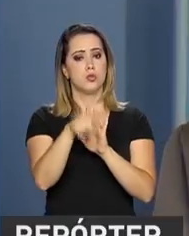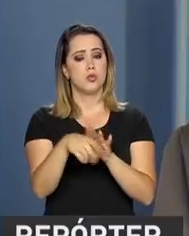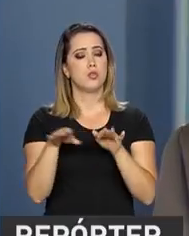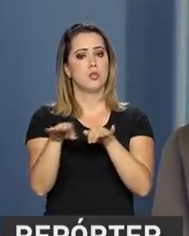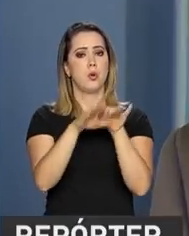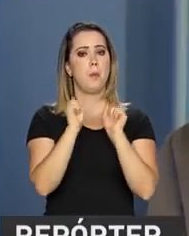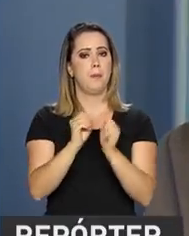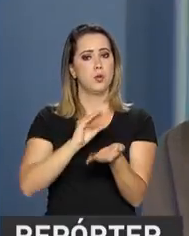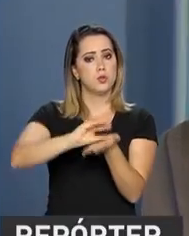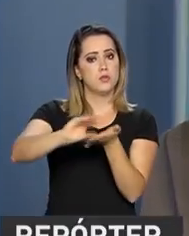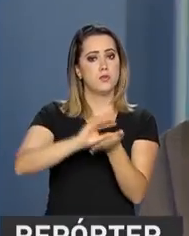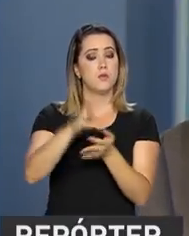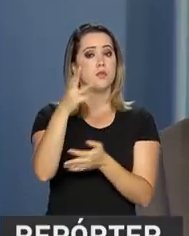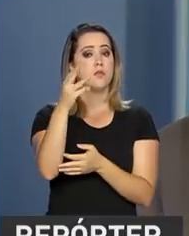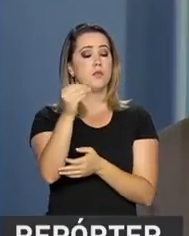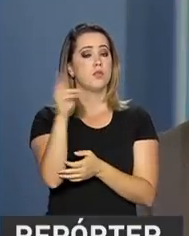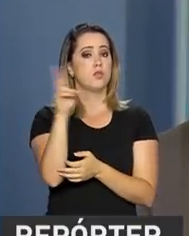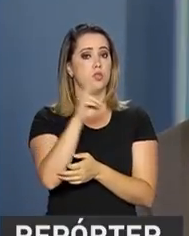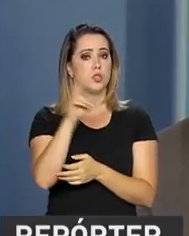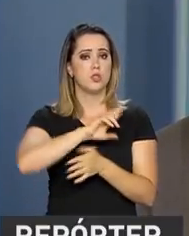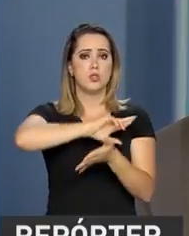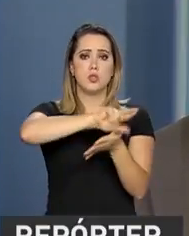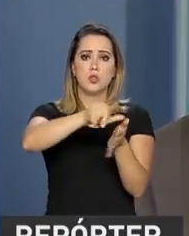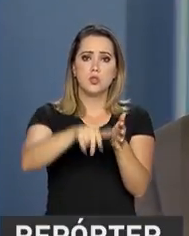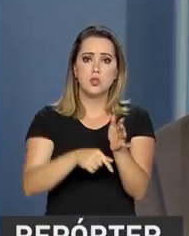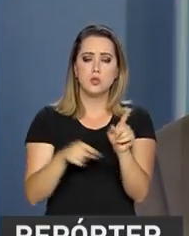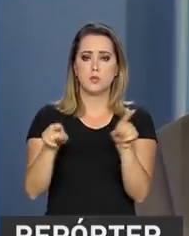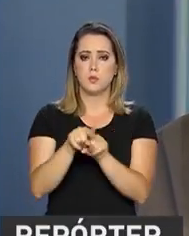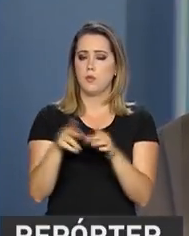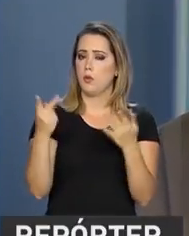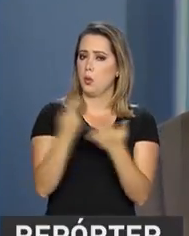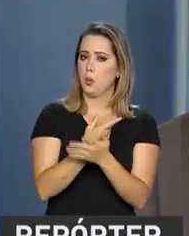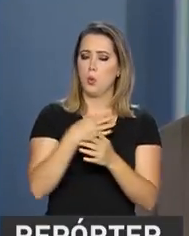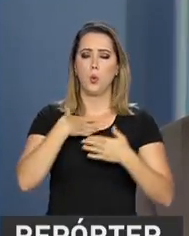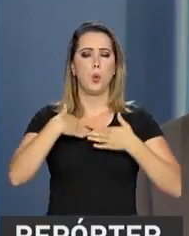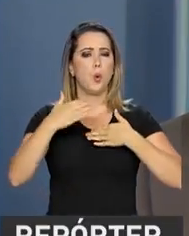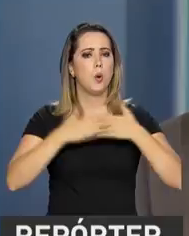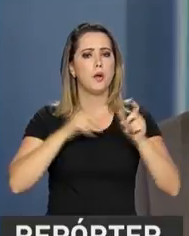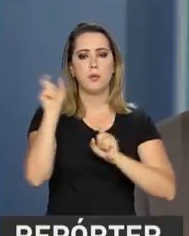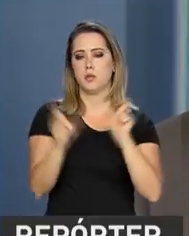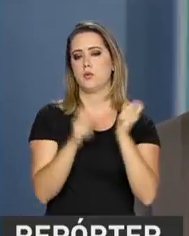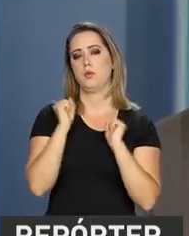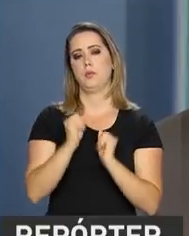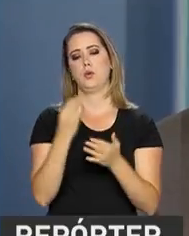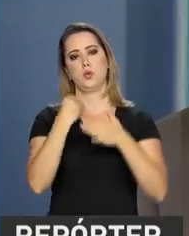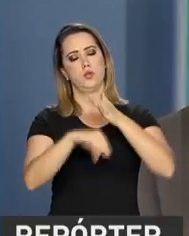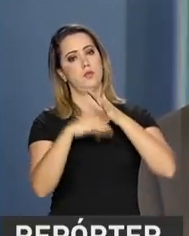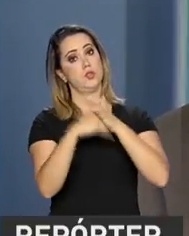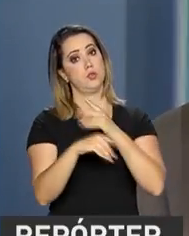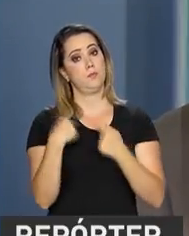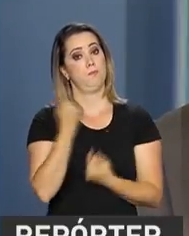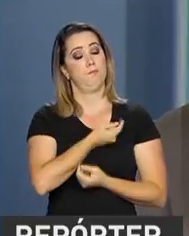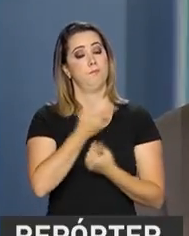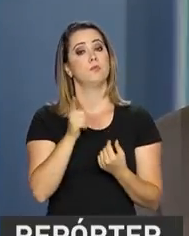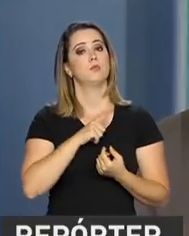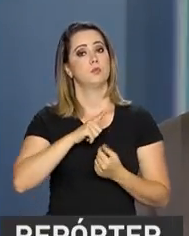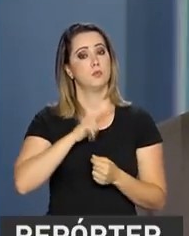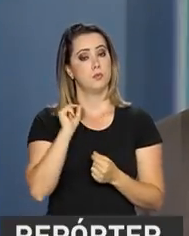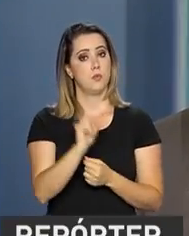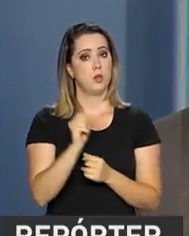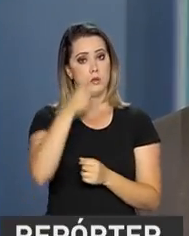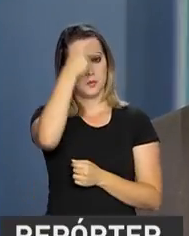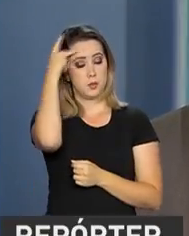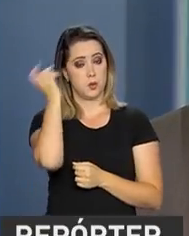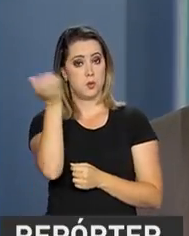apenas R$,00, e existe um hall de títulos que se adapta a qualquer tipo de perfil de investidor, a gente tem uma gama muito grande de